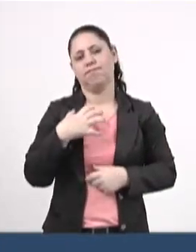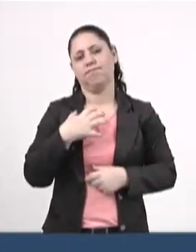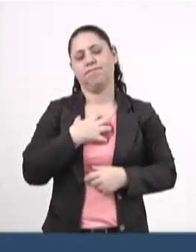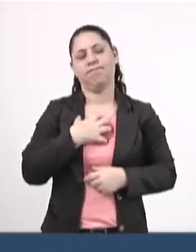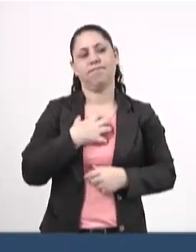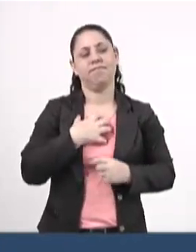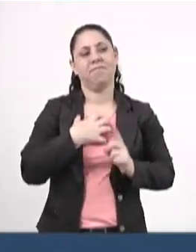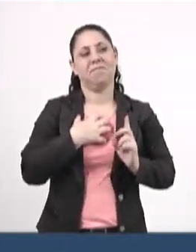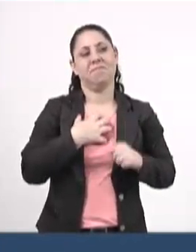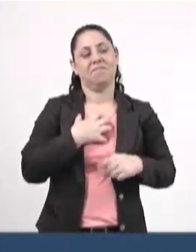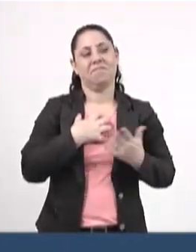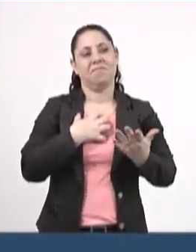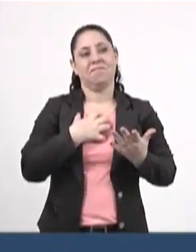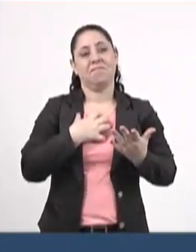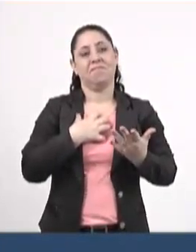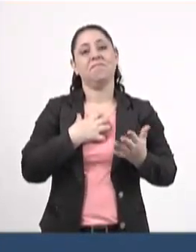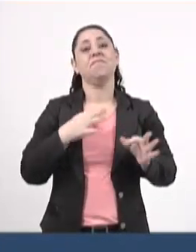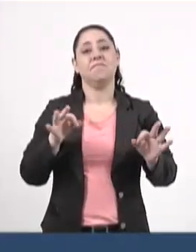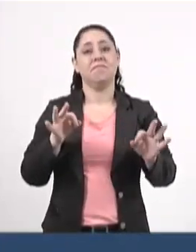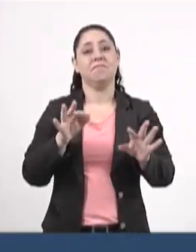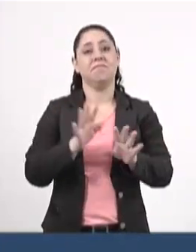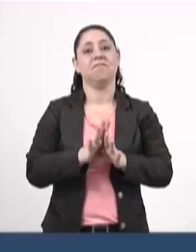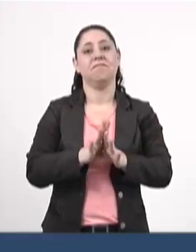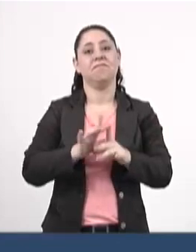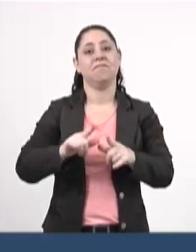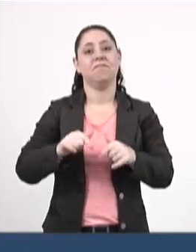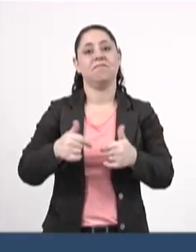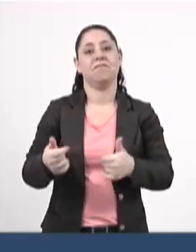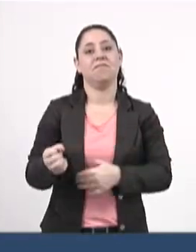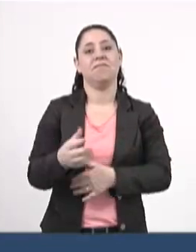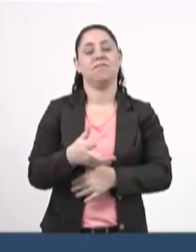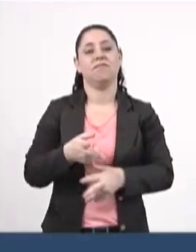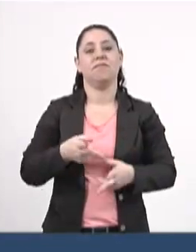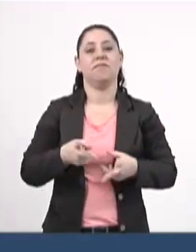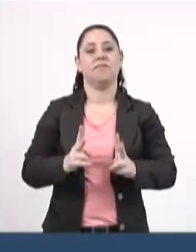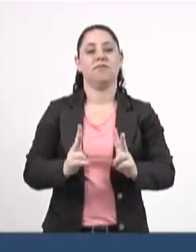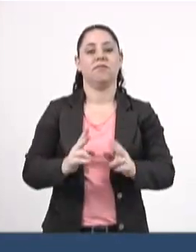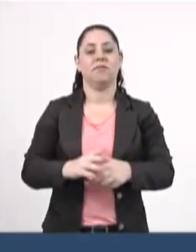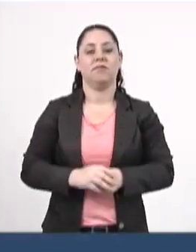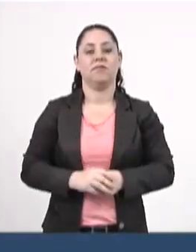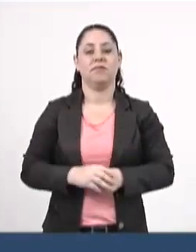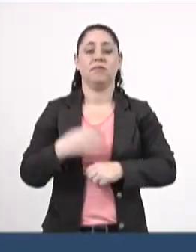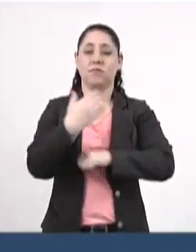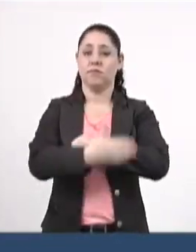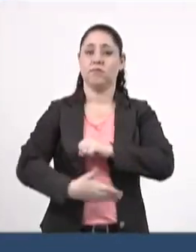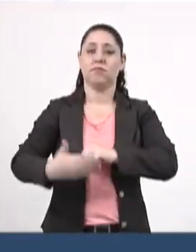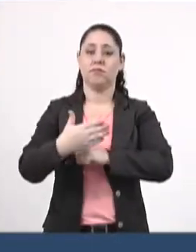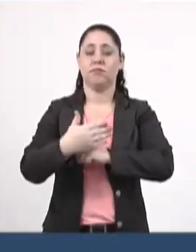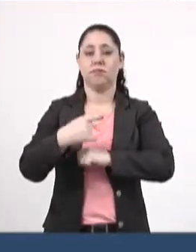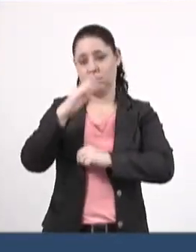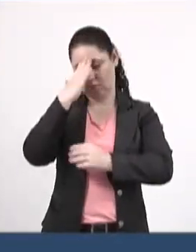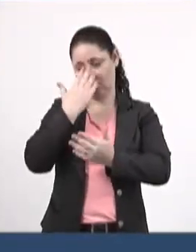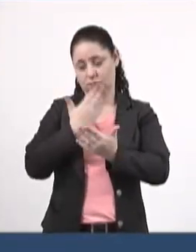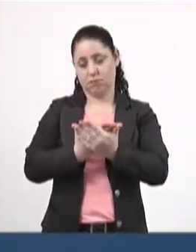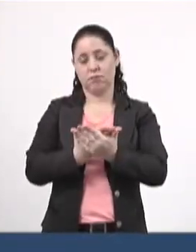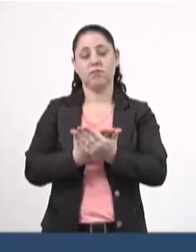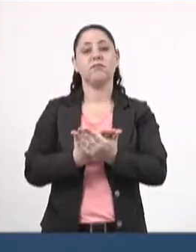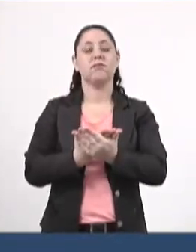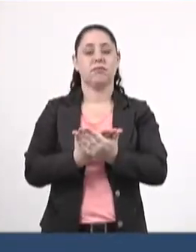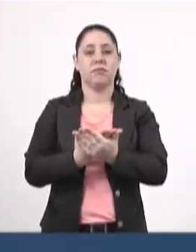preparado para os novos desafios, continuar na defesa daquilo que eu acredito